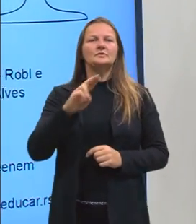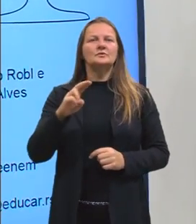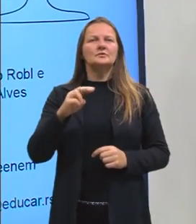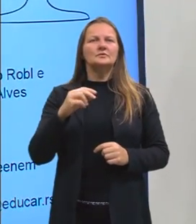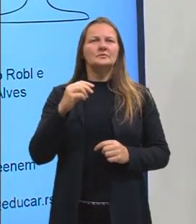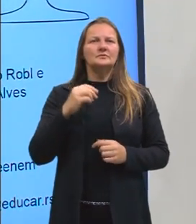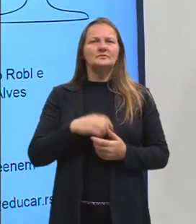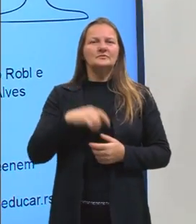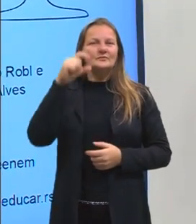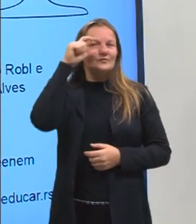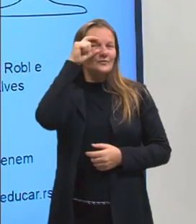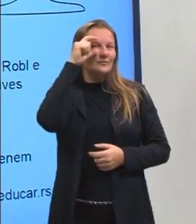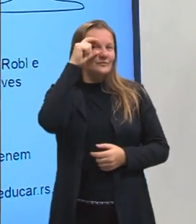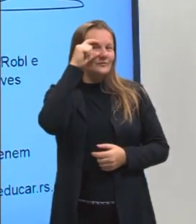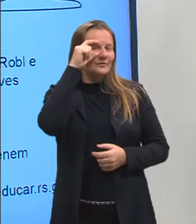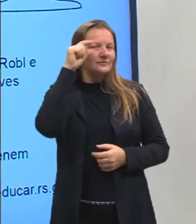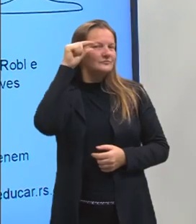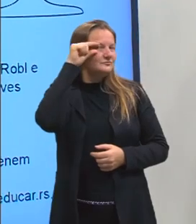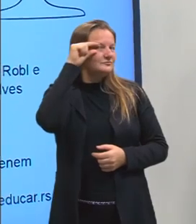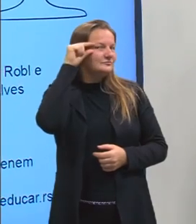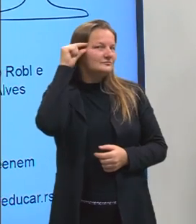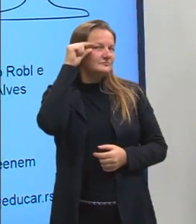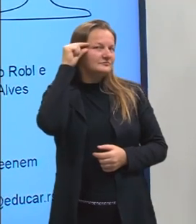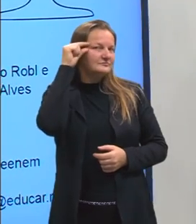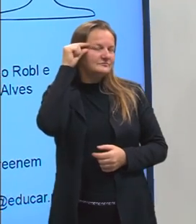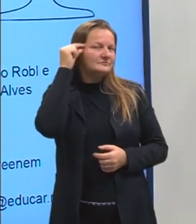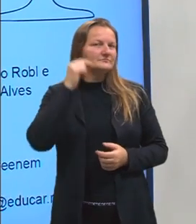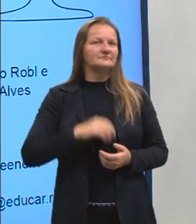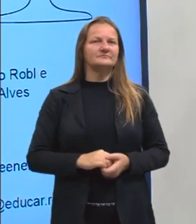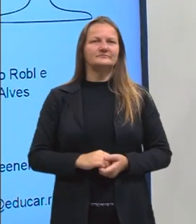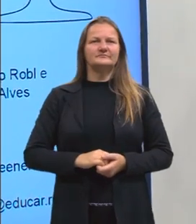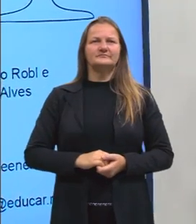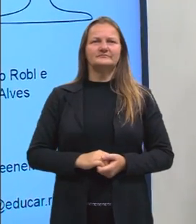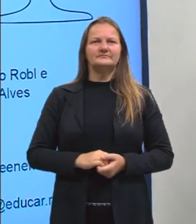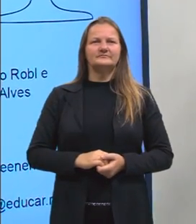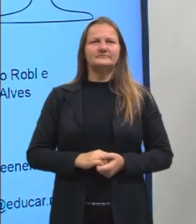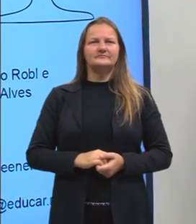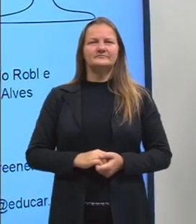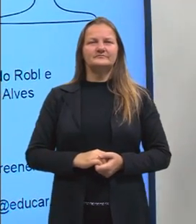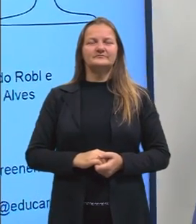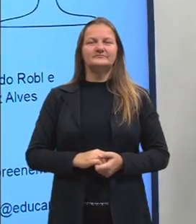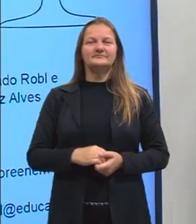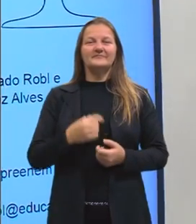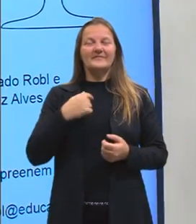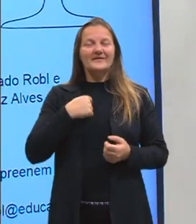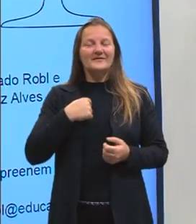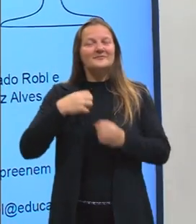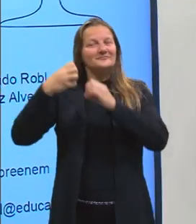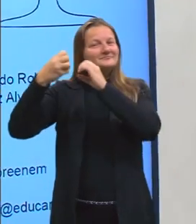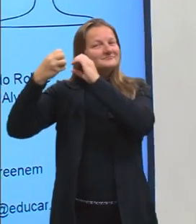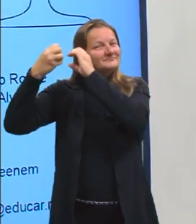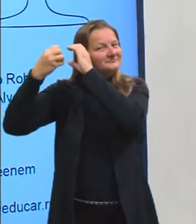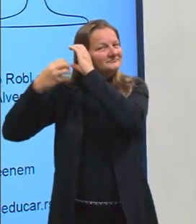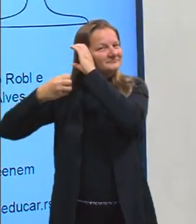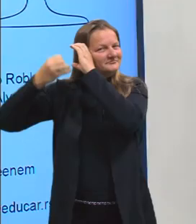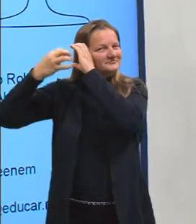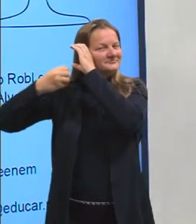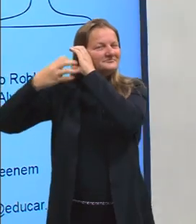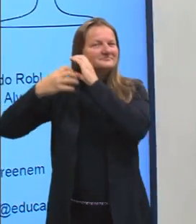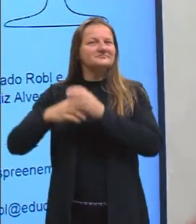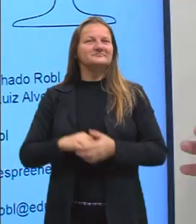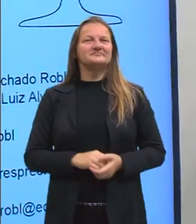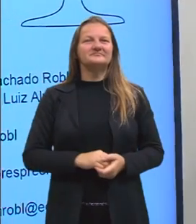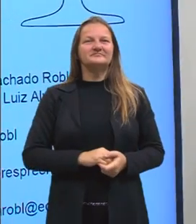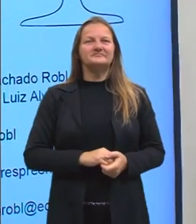meu rosto, tenho óculos de hastes grossas, certo? Então esse rapaz aí que eu descrevi sou eu, tá, gurizada?